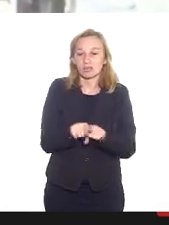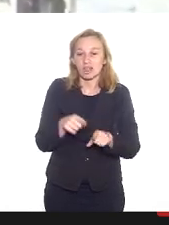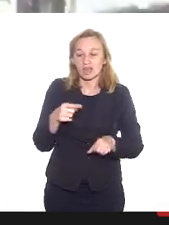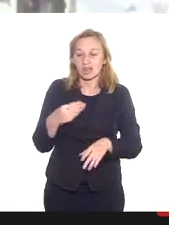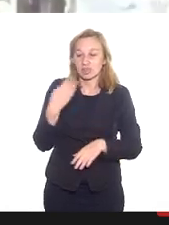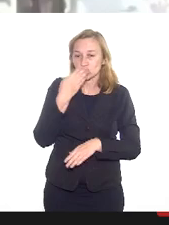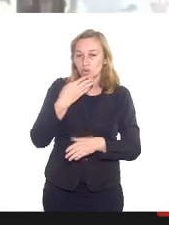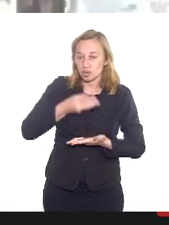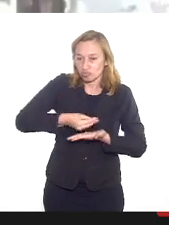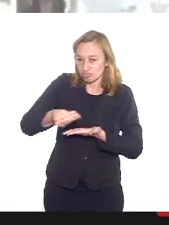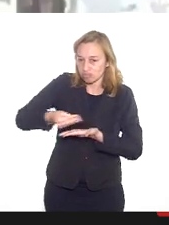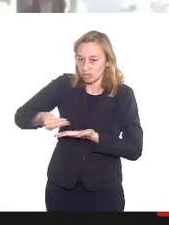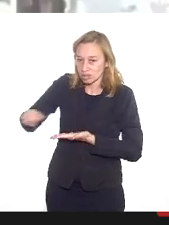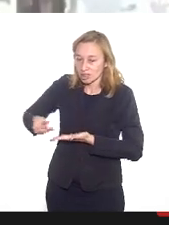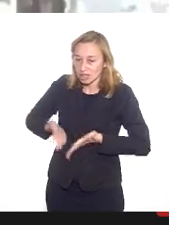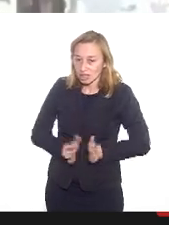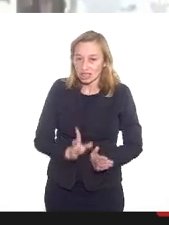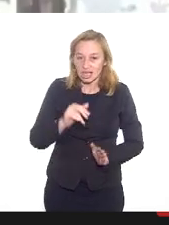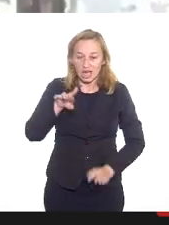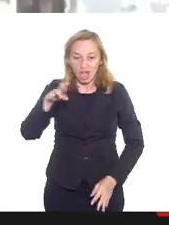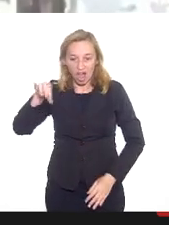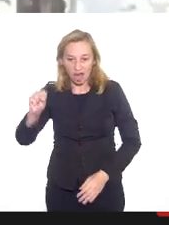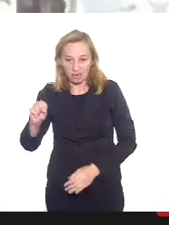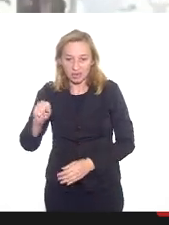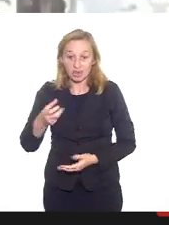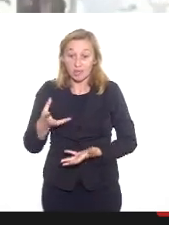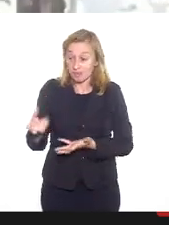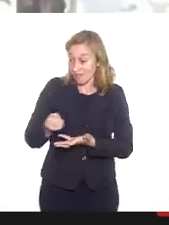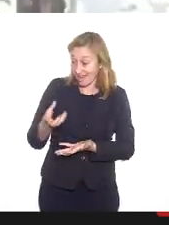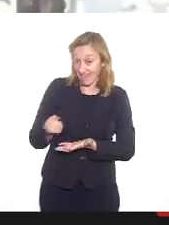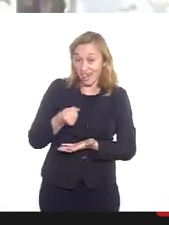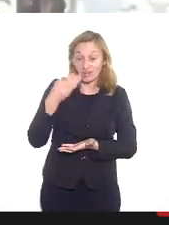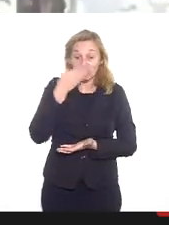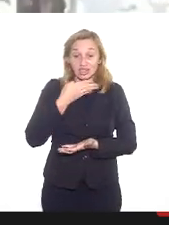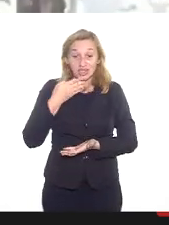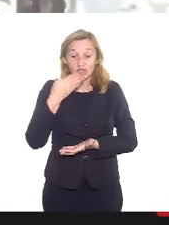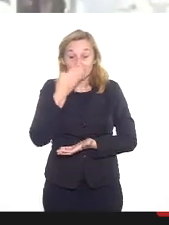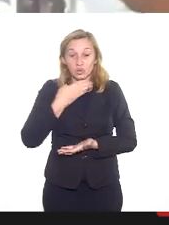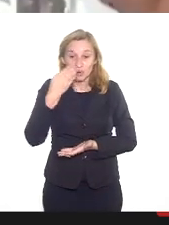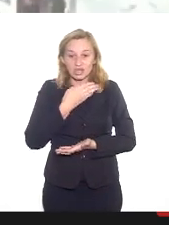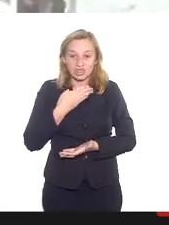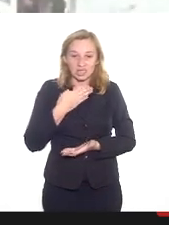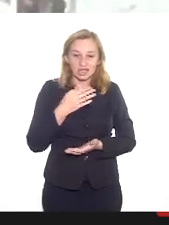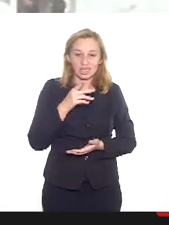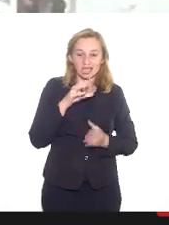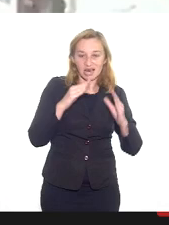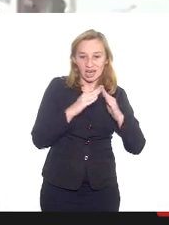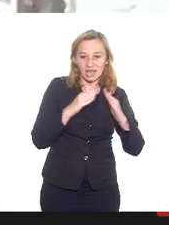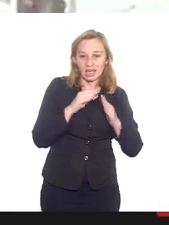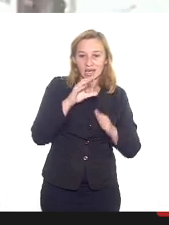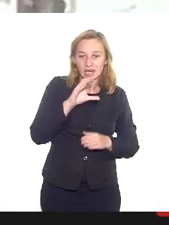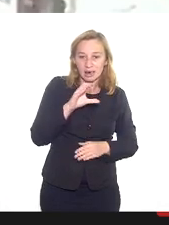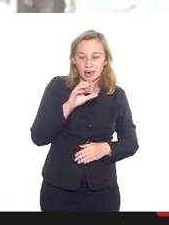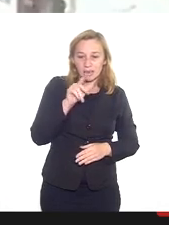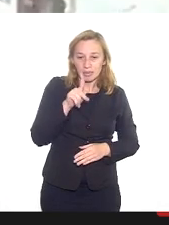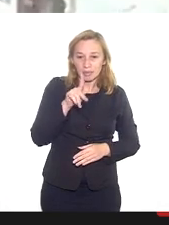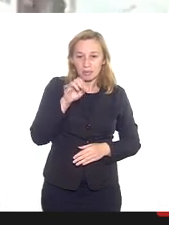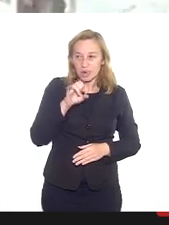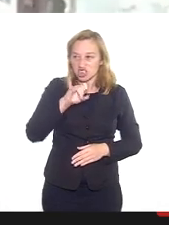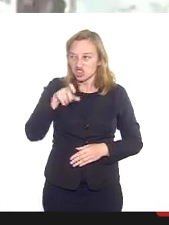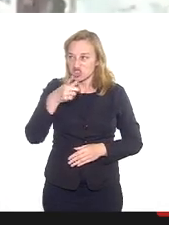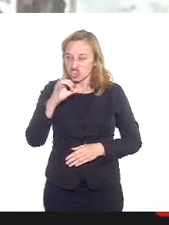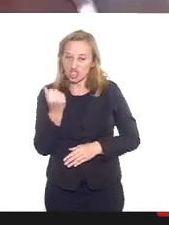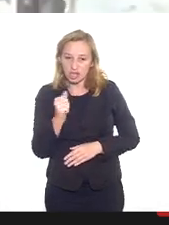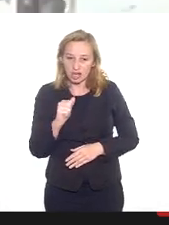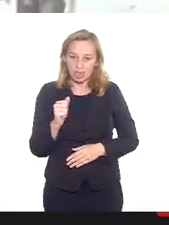doce. Eu sou nascido e criado em Ramos. Eu gostava de pegar doce na casa de seu Pixinguinha. Seu Pixinguinha era meu vizinho. Então,